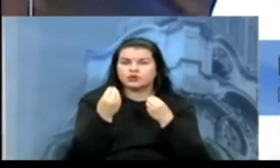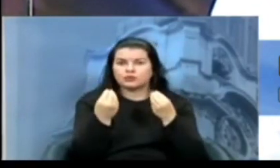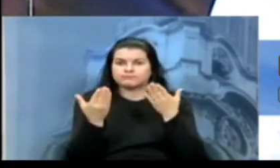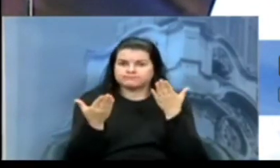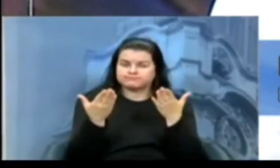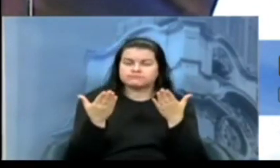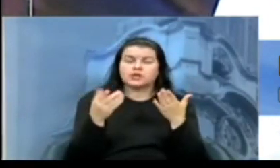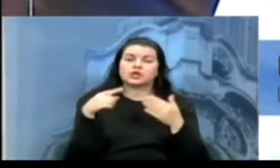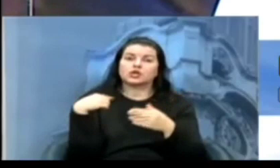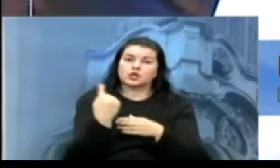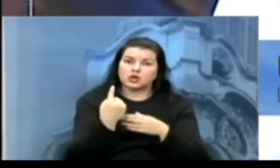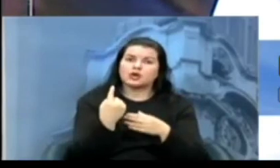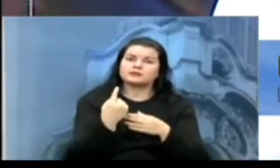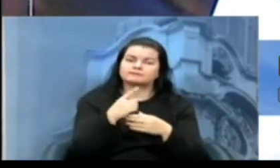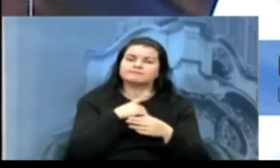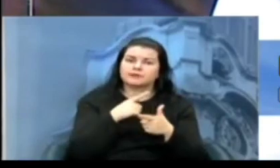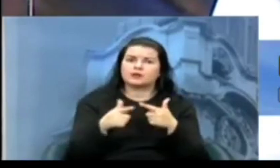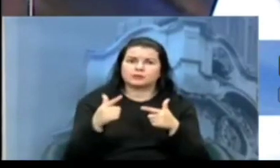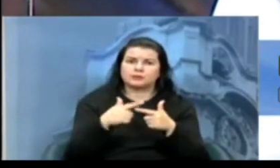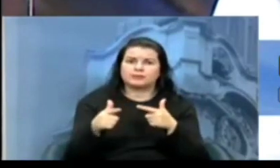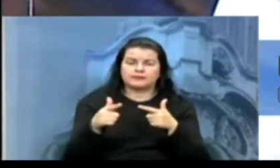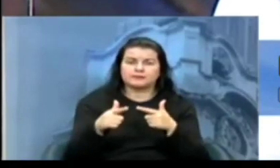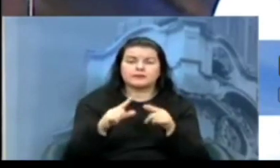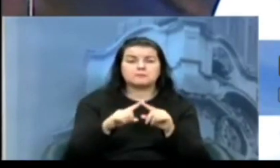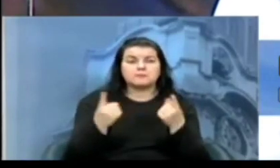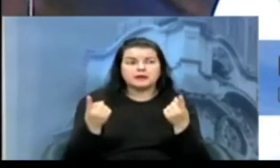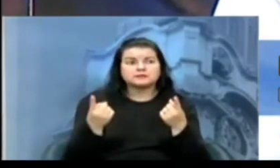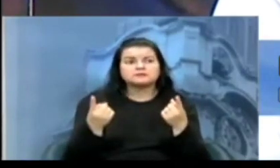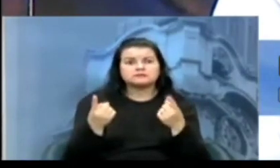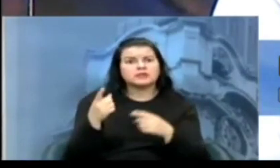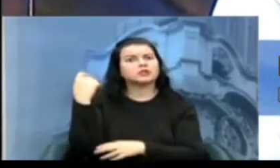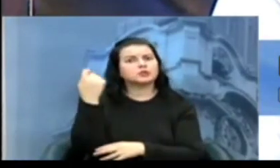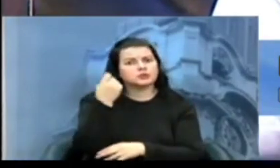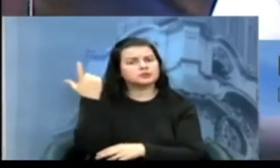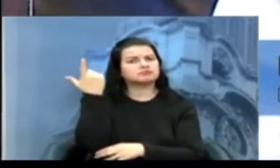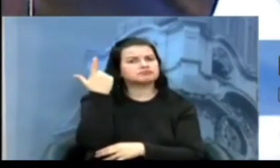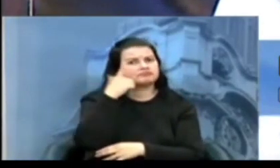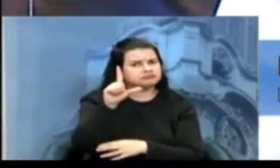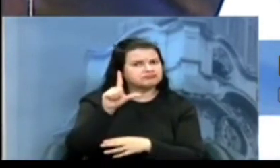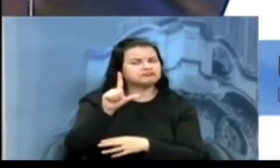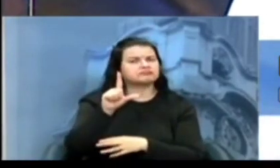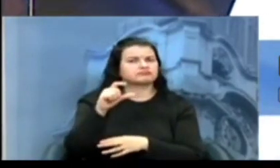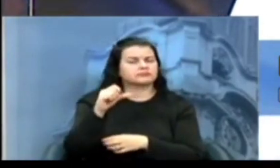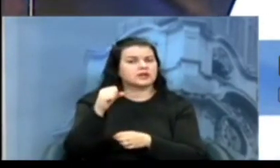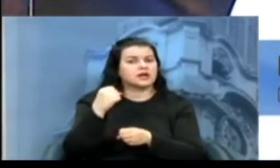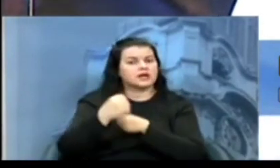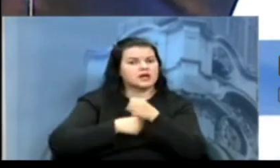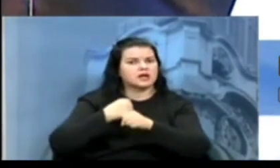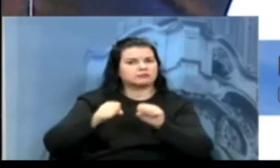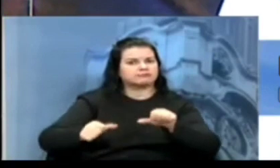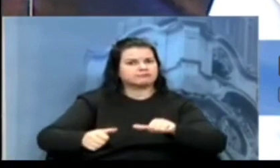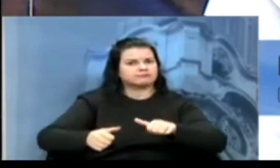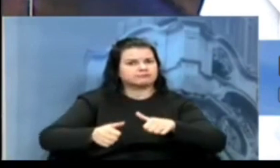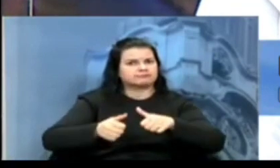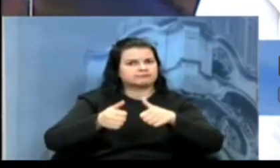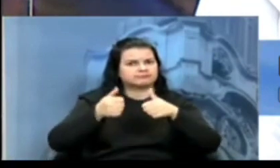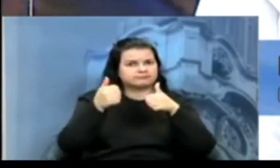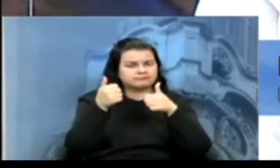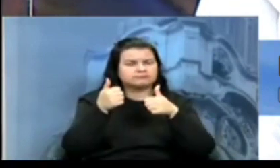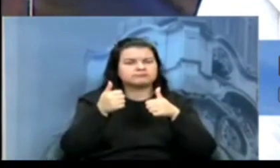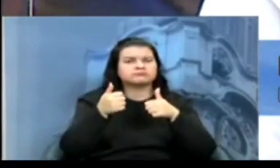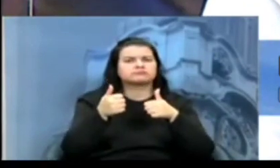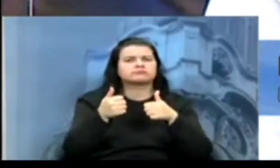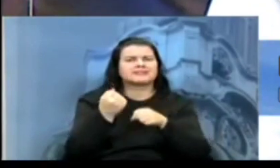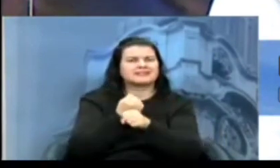Grande do Sul vem caminhando a passos largos nessa direção nos últimos anos. Por alguns anos, o